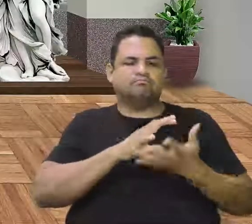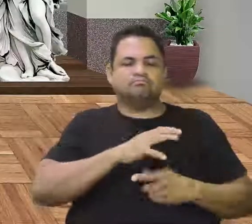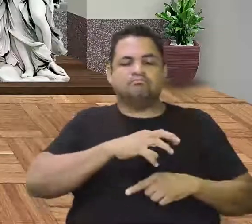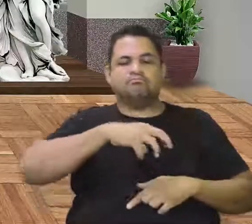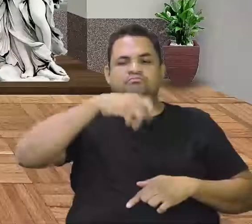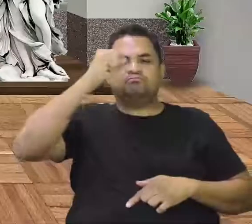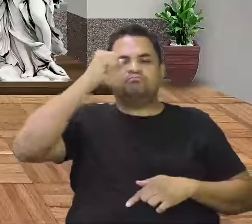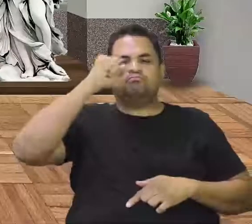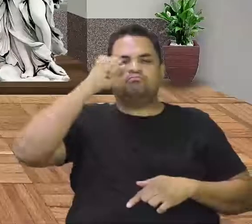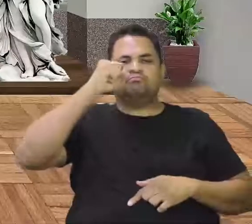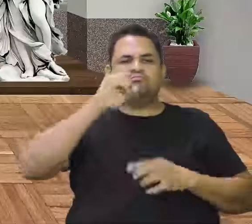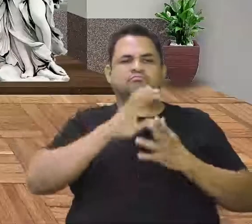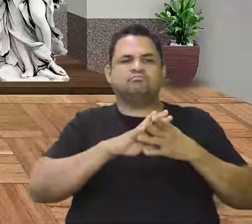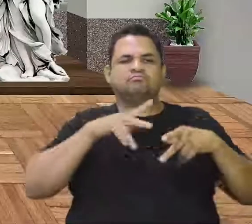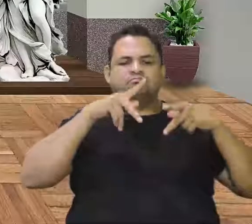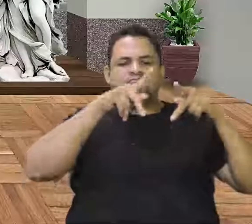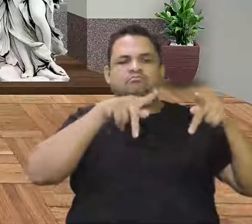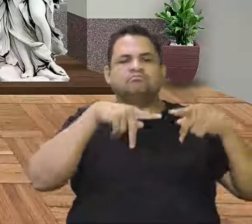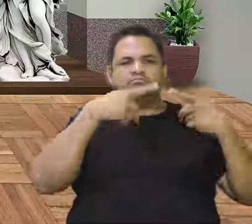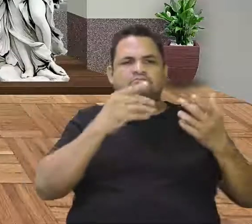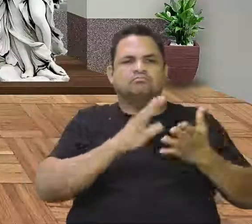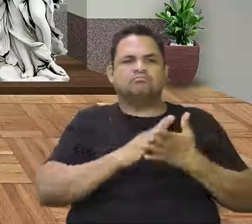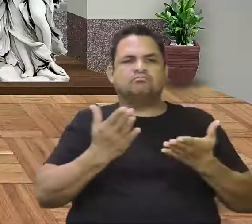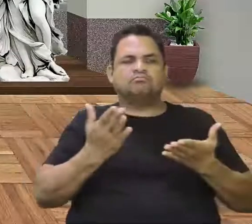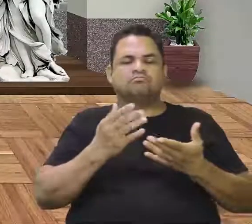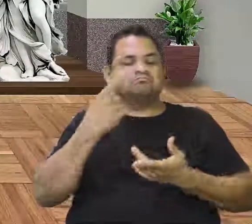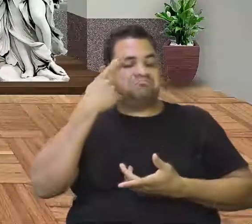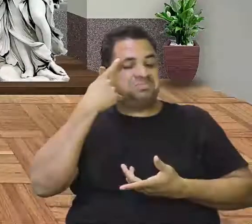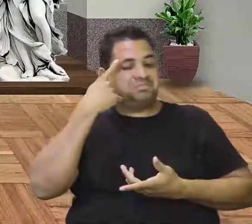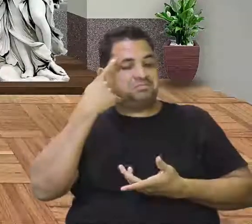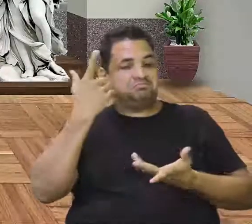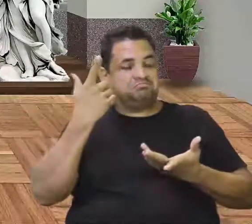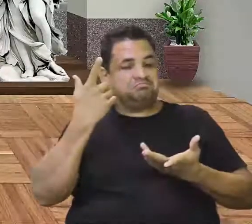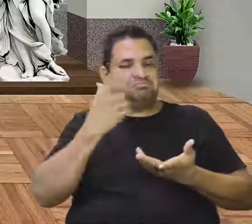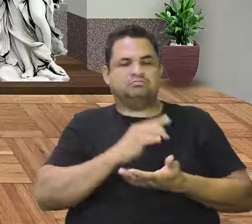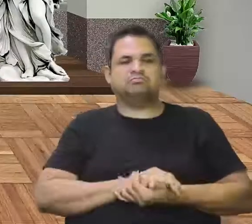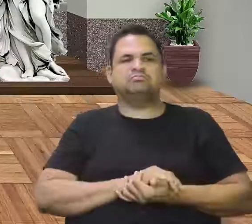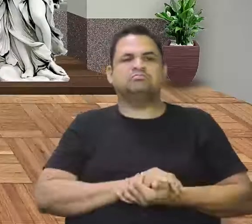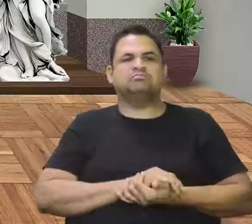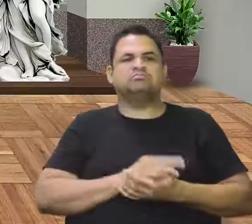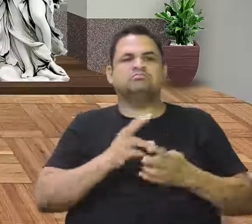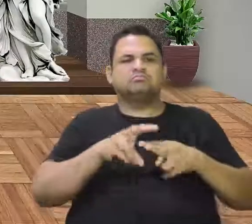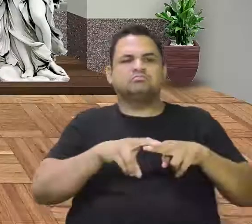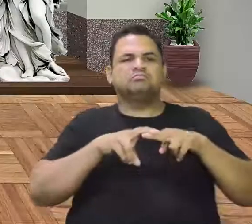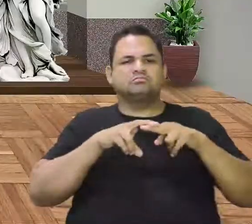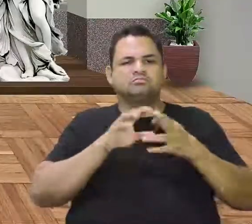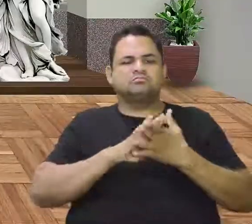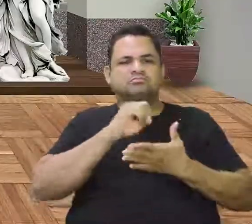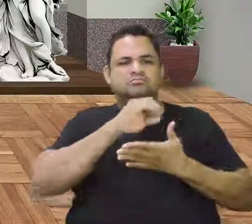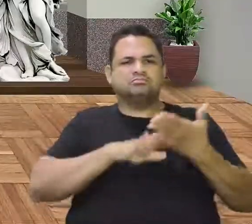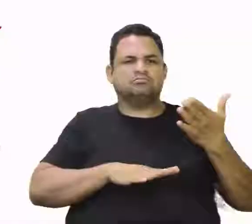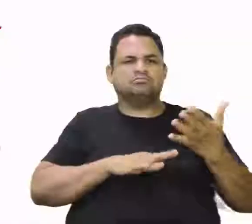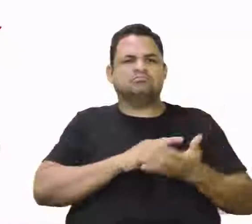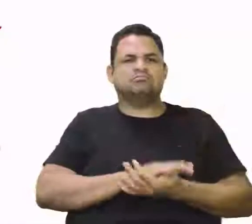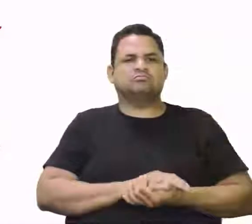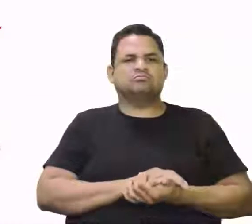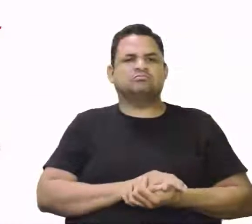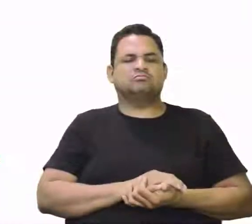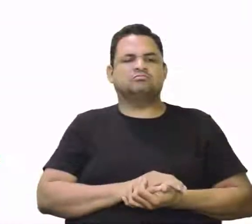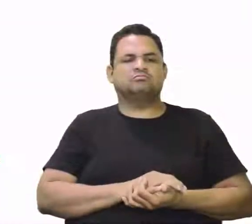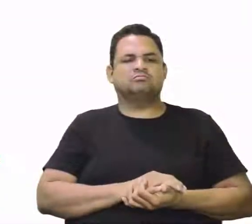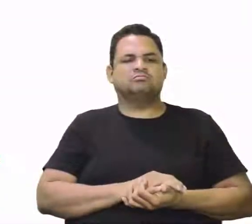essa civilização, o que eles se achavam civilizados. Então, por isso que a questão correta é, na tela,